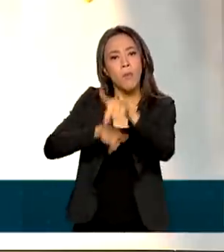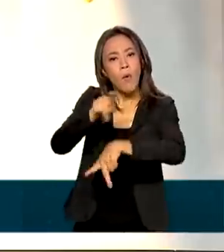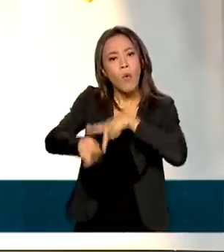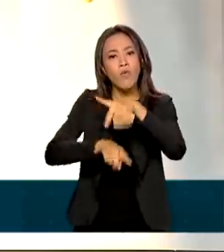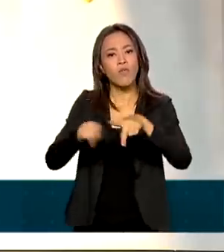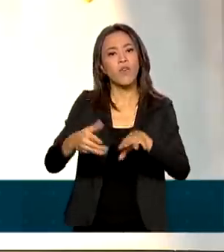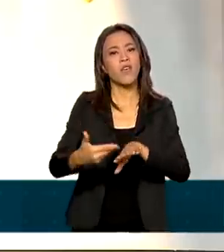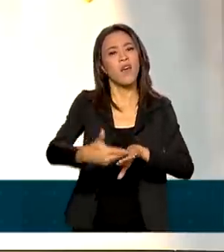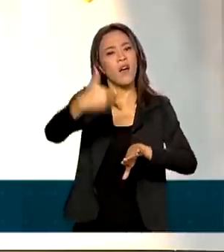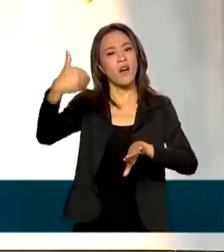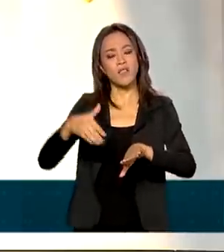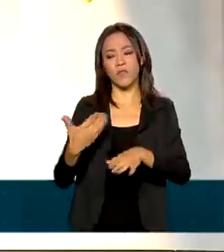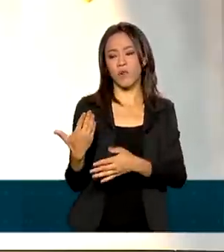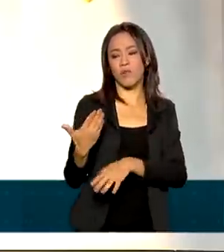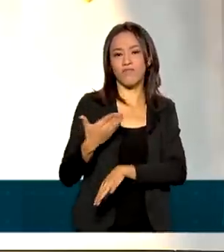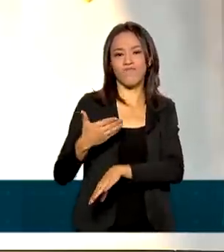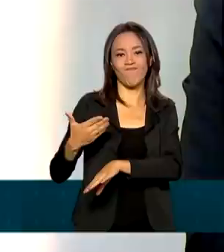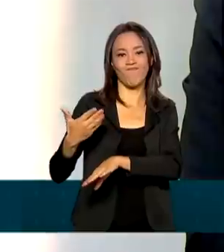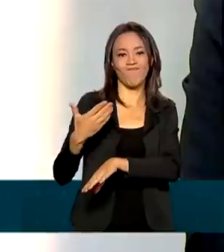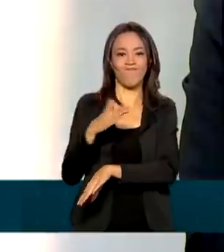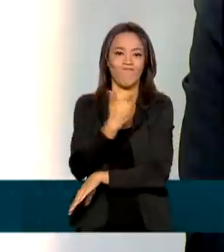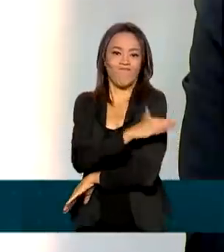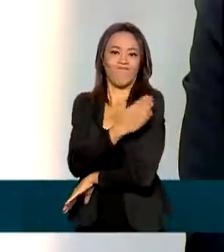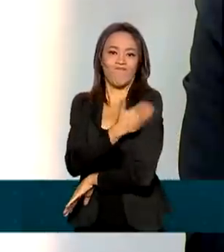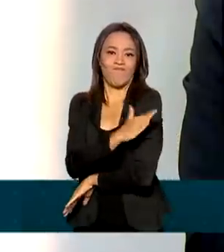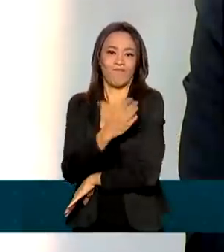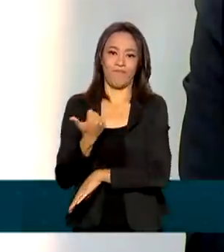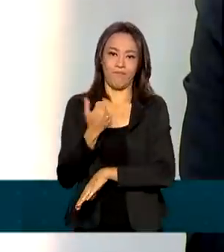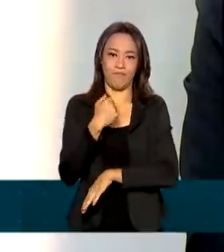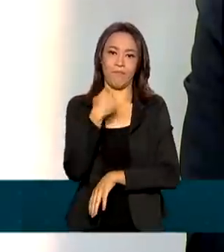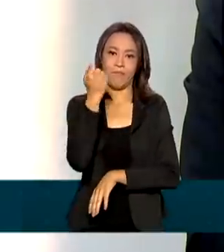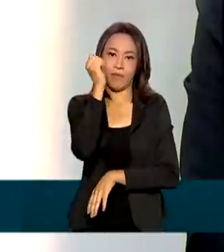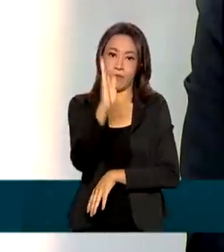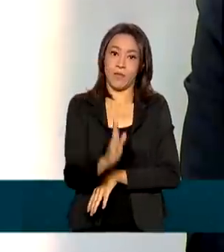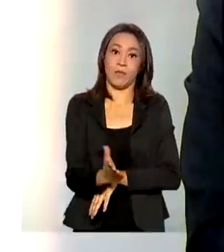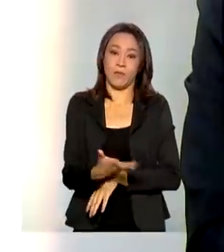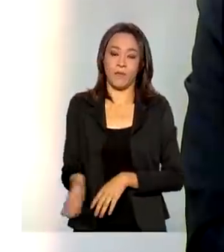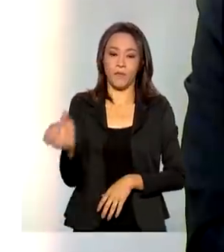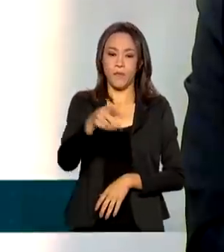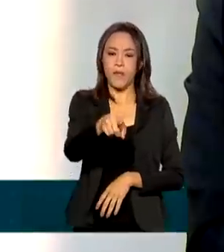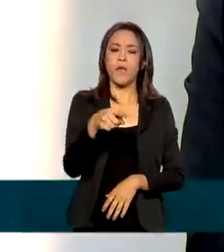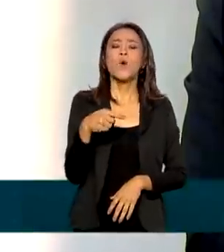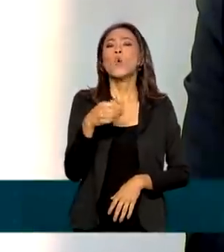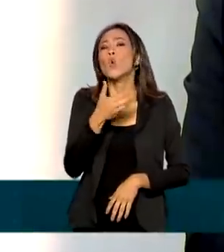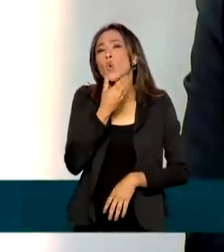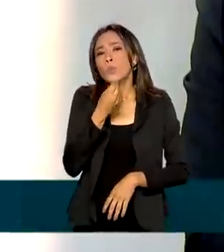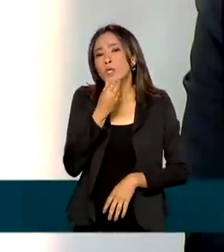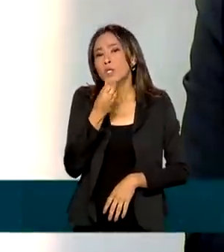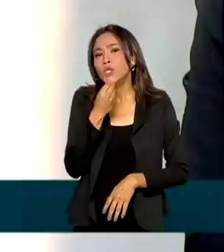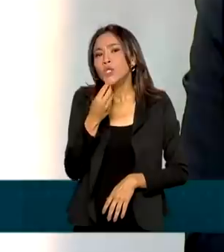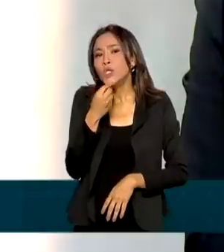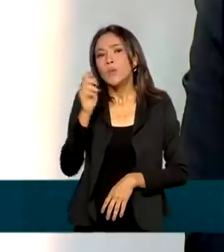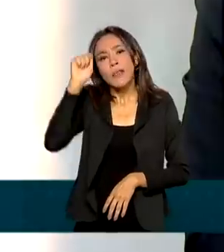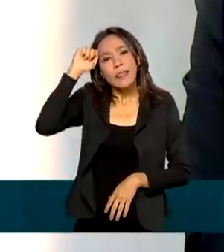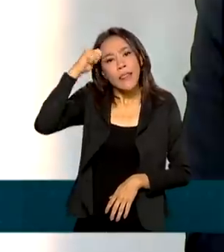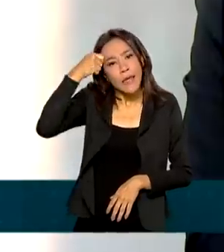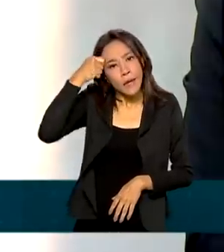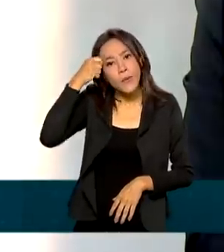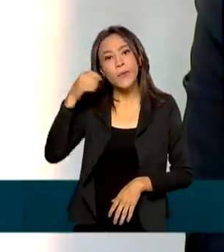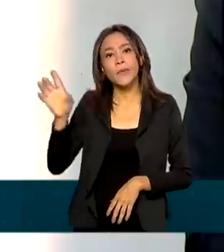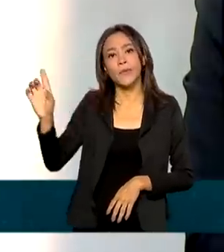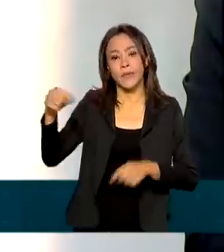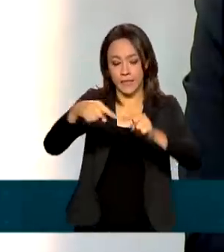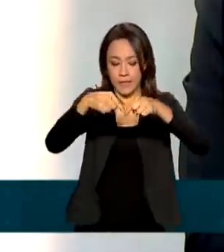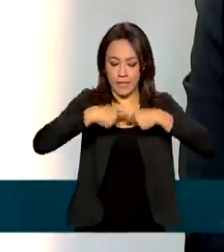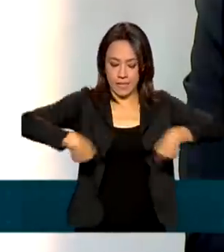negligenciados pelo Estado brasileiro. Que nome a gente dar a dor de um menino negro que chega no colo do professor quantas vezes em sala de